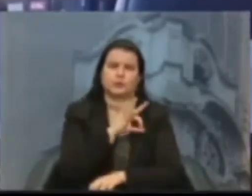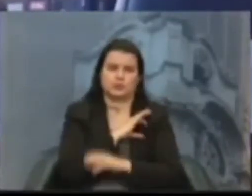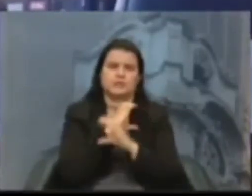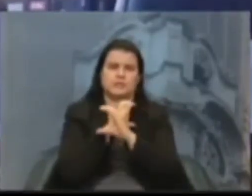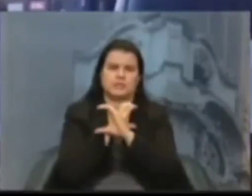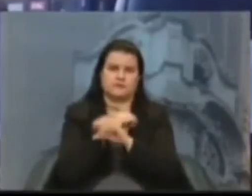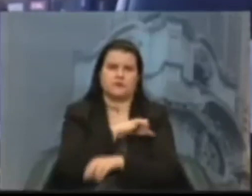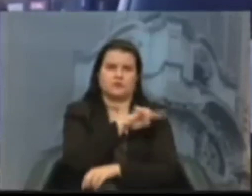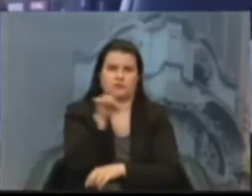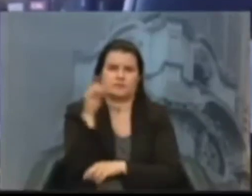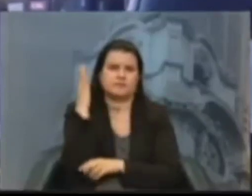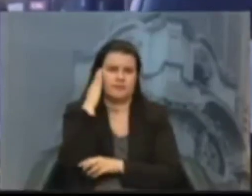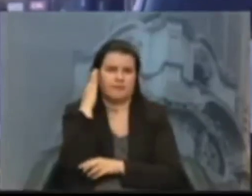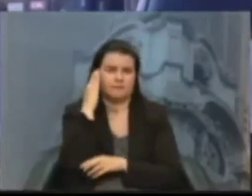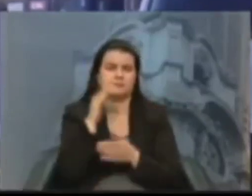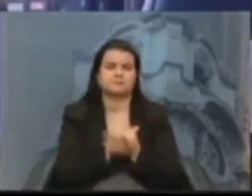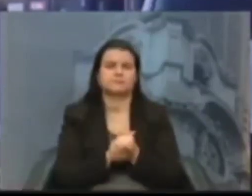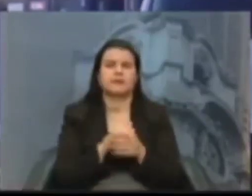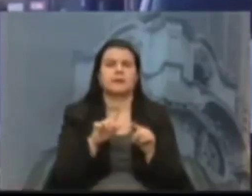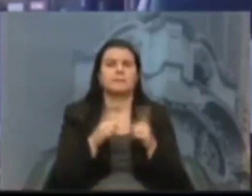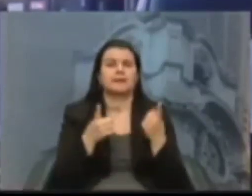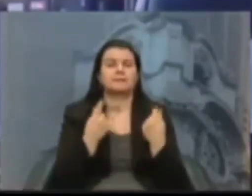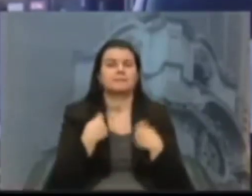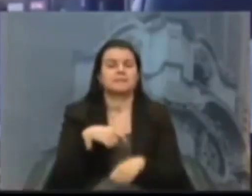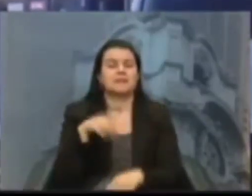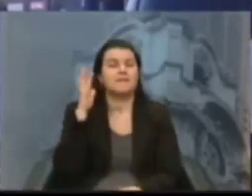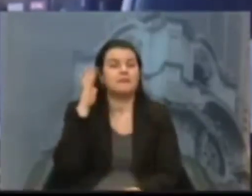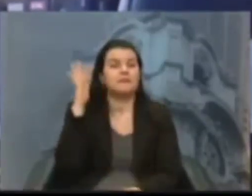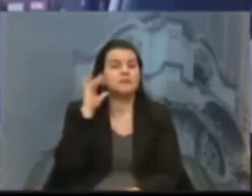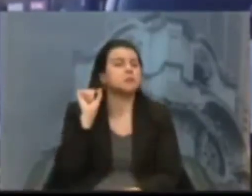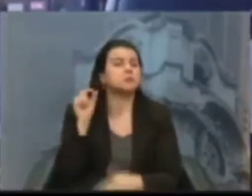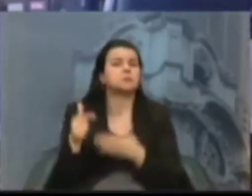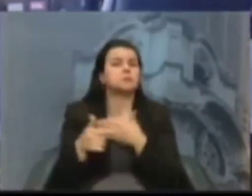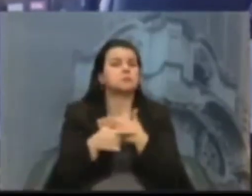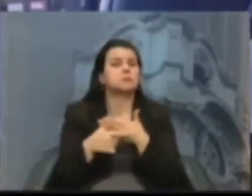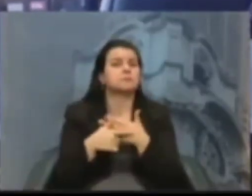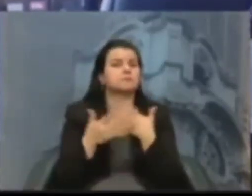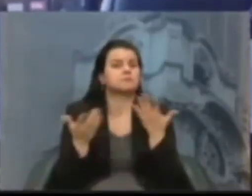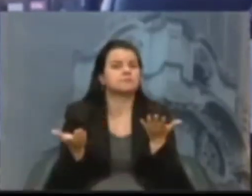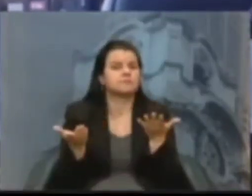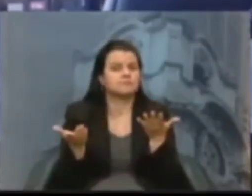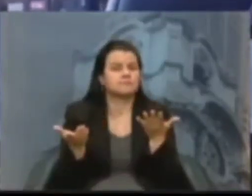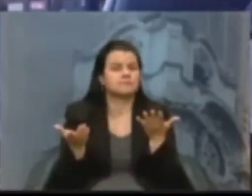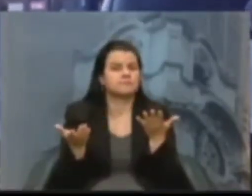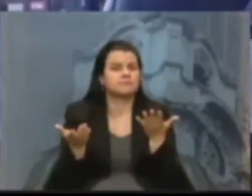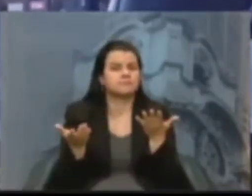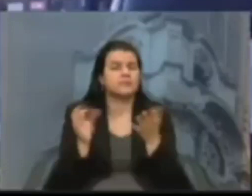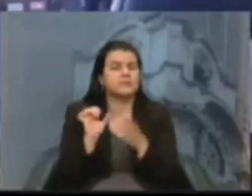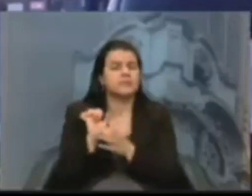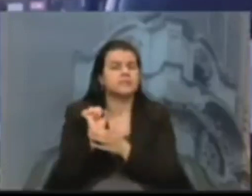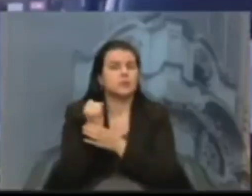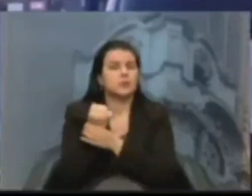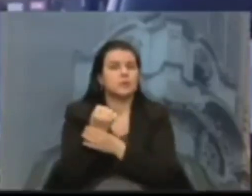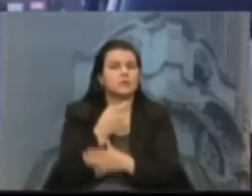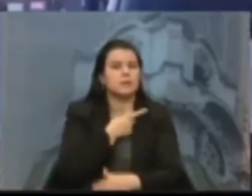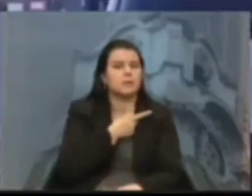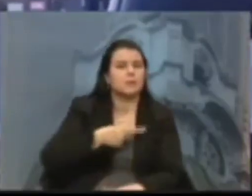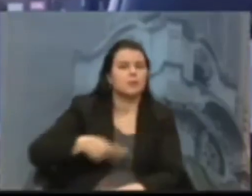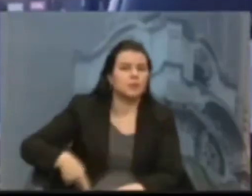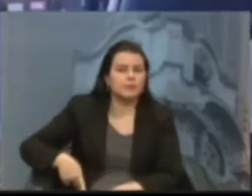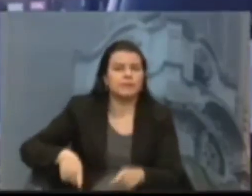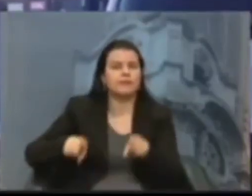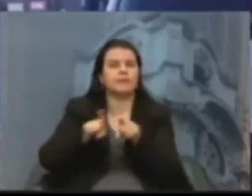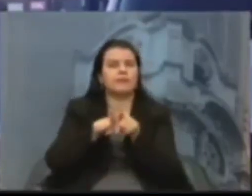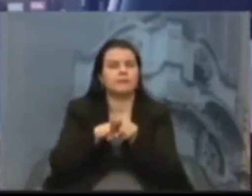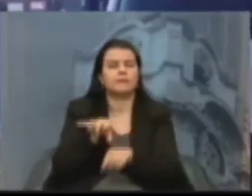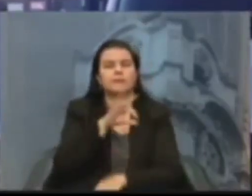sabem, mas que a gente faça uma reflexão sobre o papel da segurança pública e das